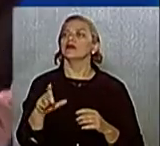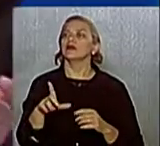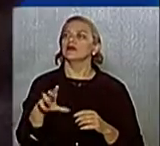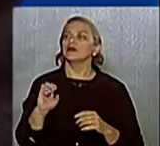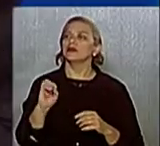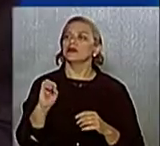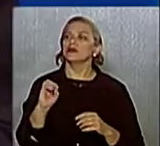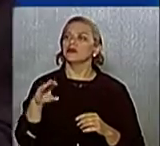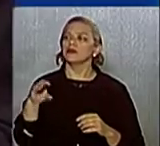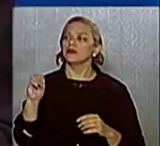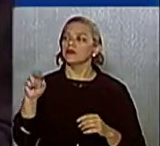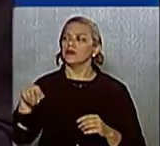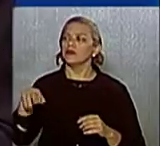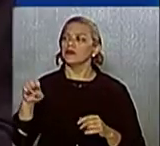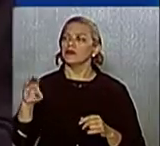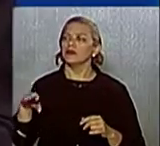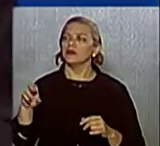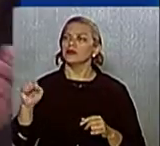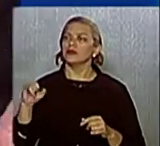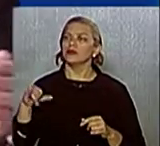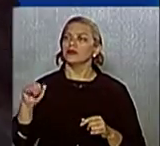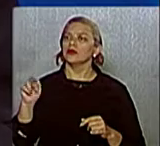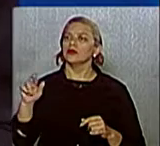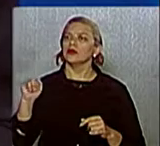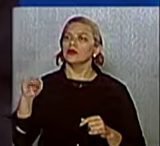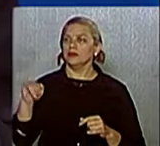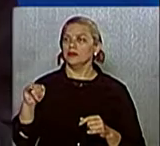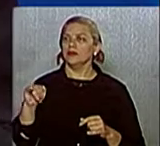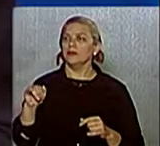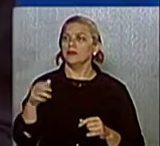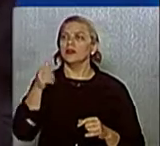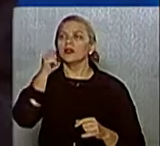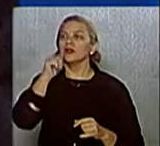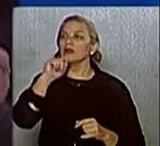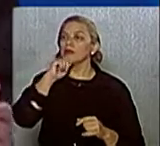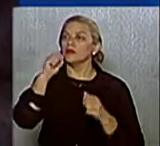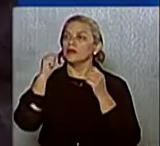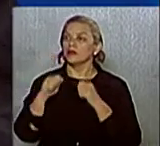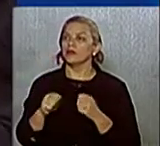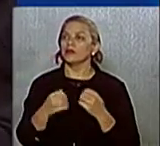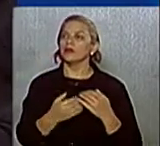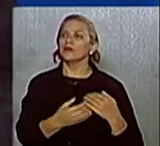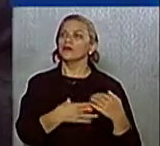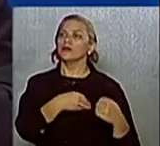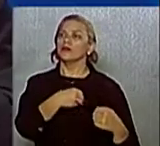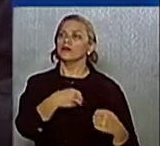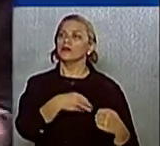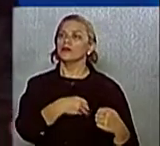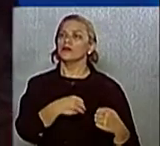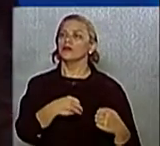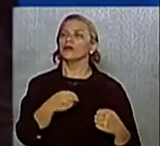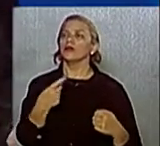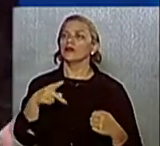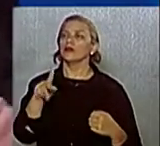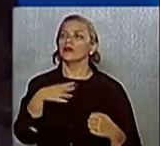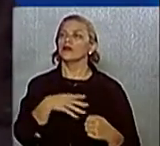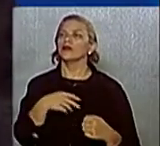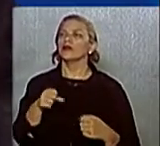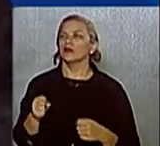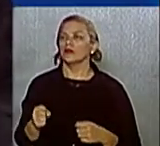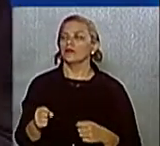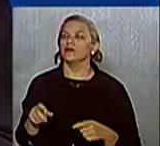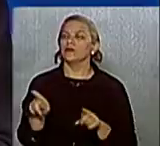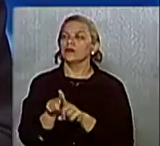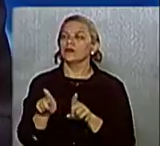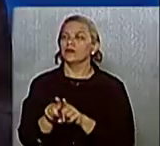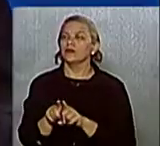amamentar seus filhos durante o seu trabalho. E não é só. A merenda escolar tem que ter qualidade. Nós acabamos com a terceirização. Quem